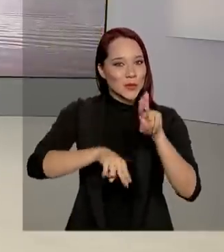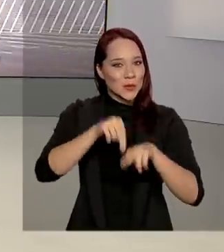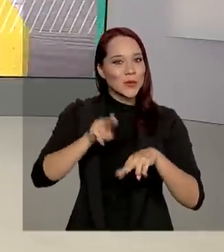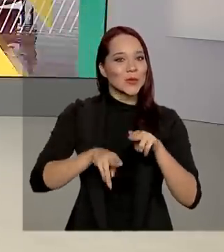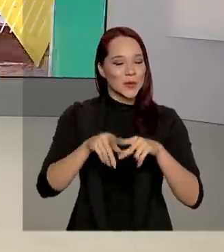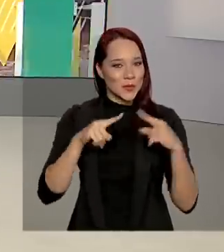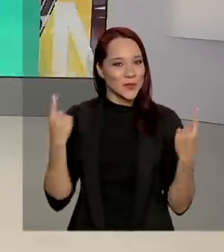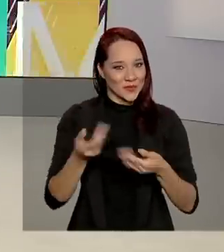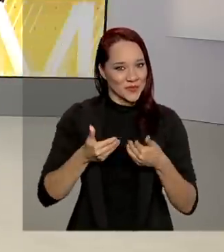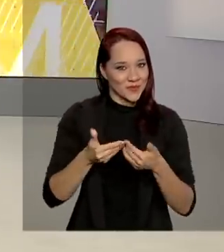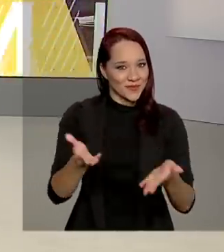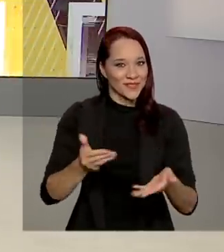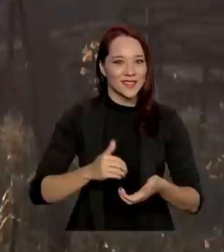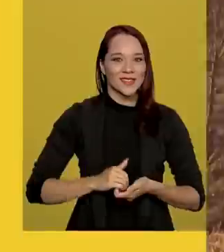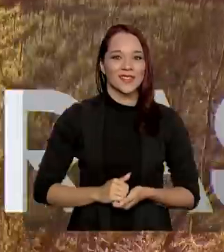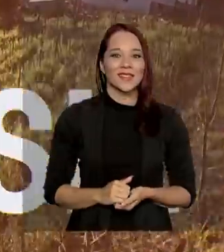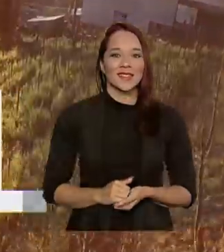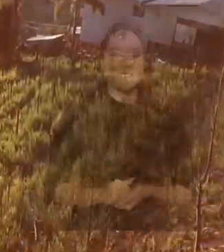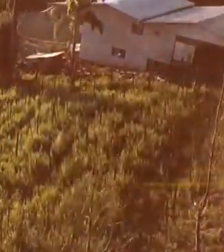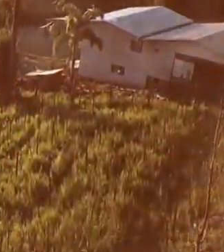em Dia começa agora.